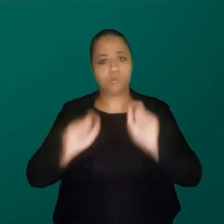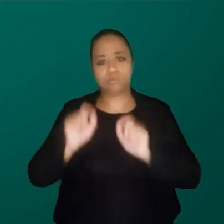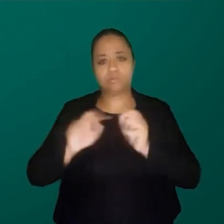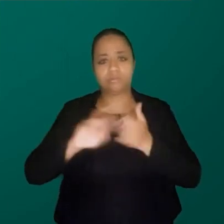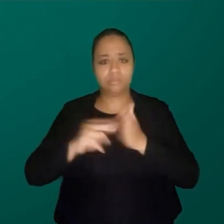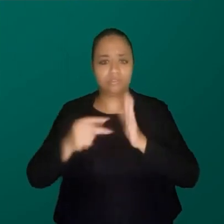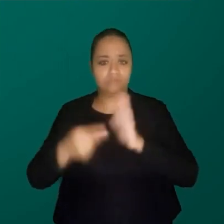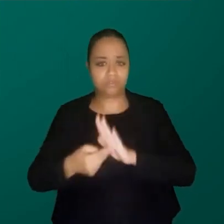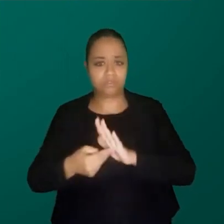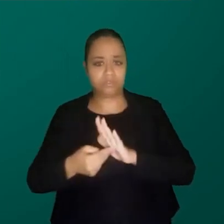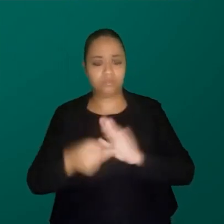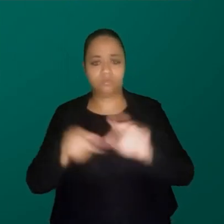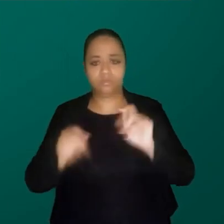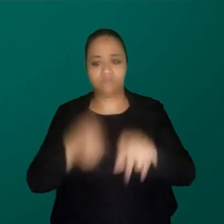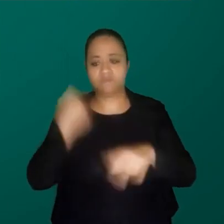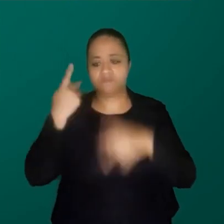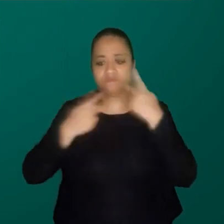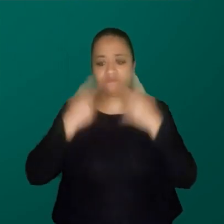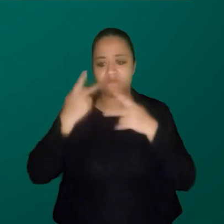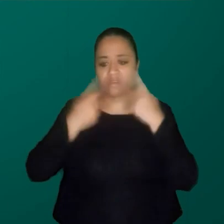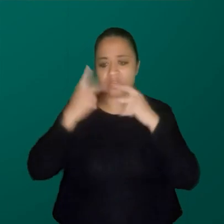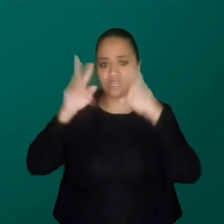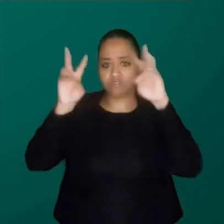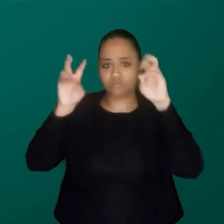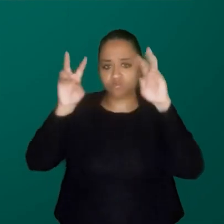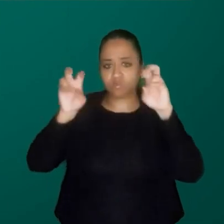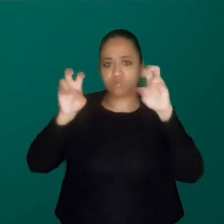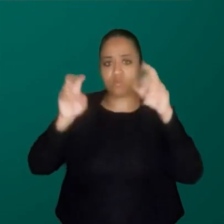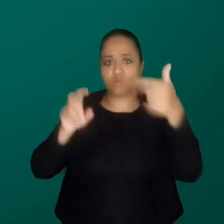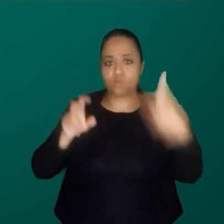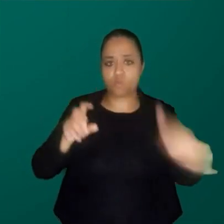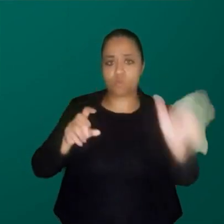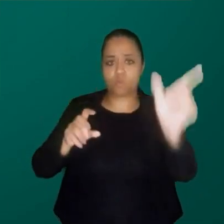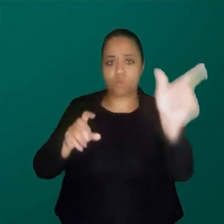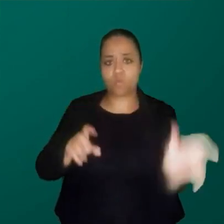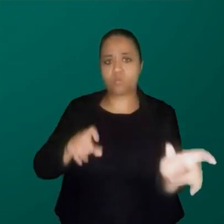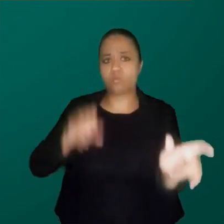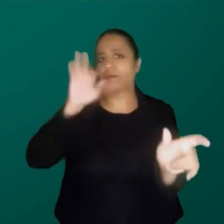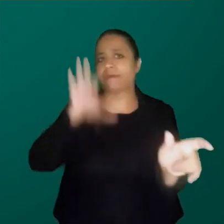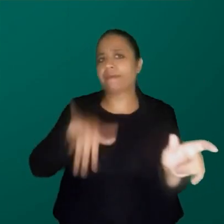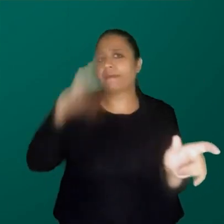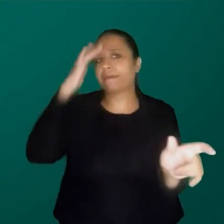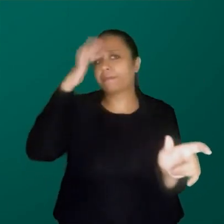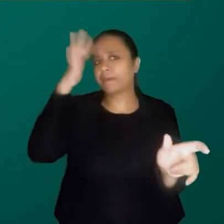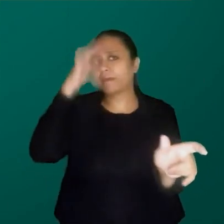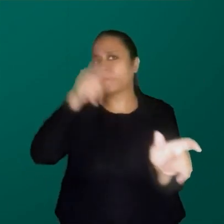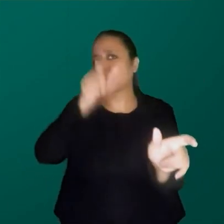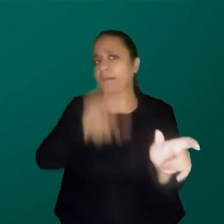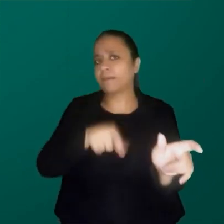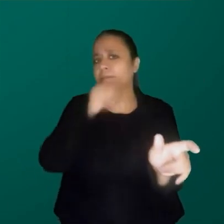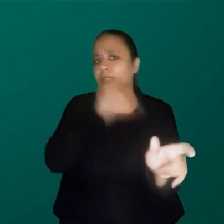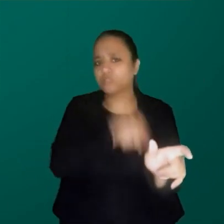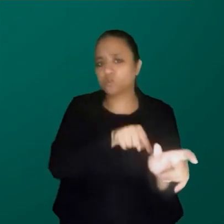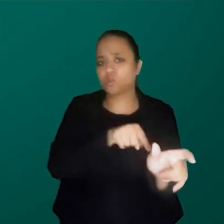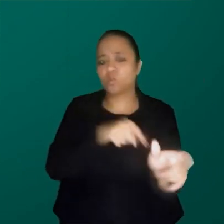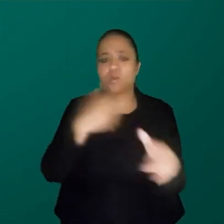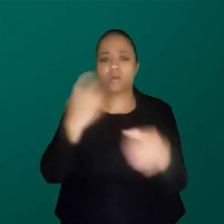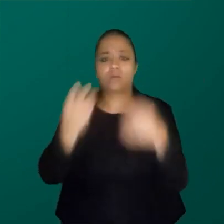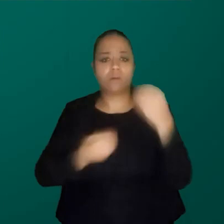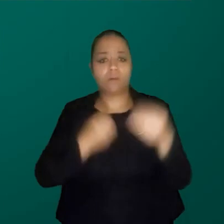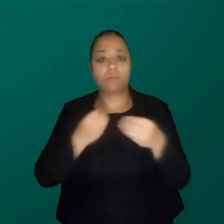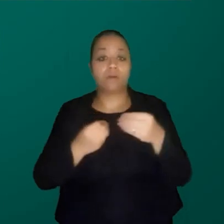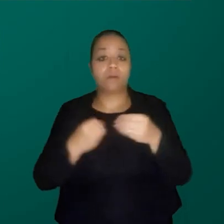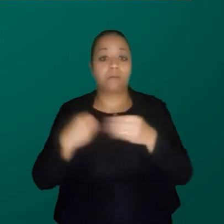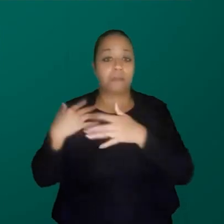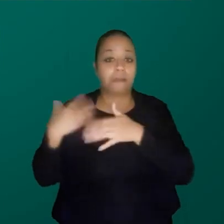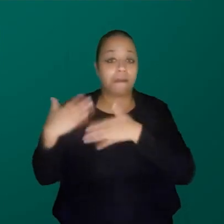isso de falar sobre o outro, de imaginar o que é o outro. E tem uma construção que